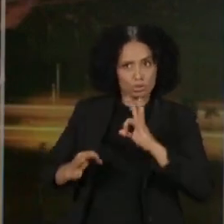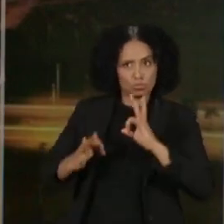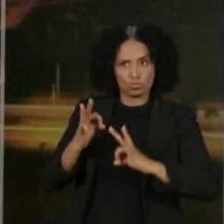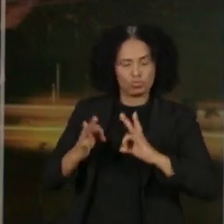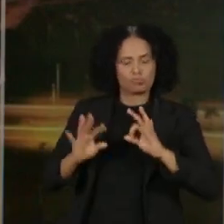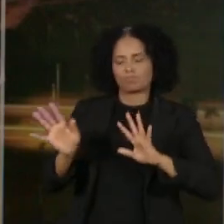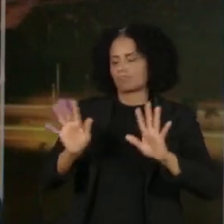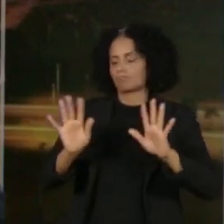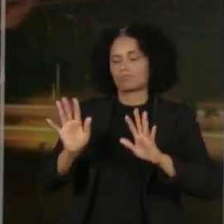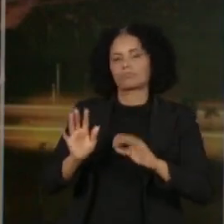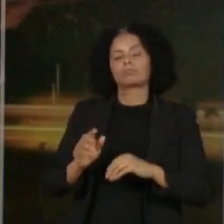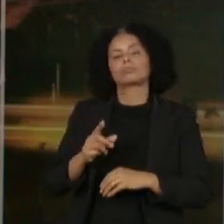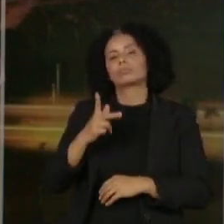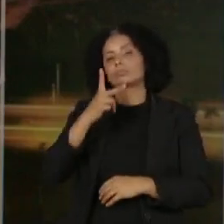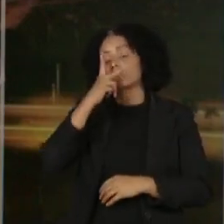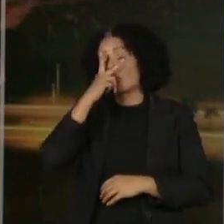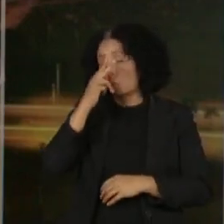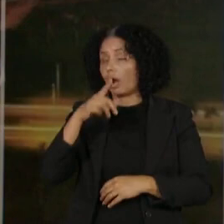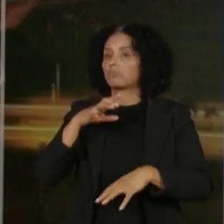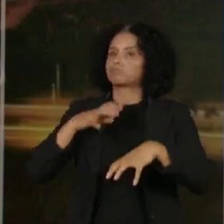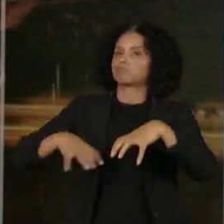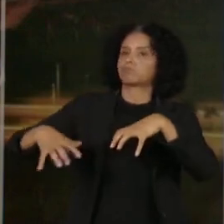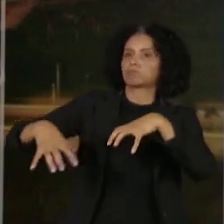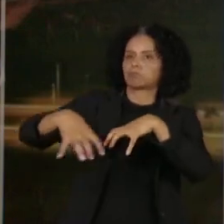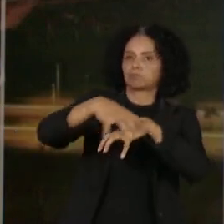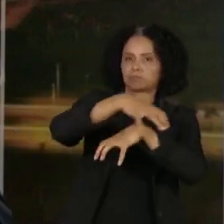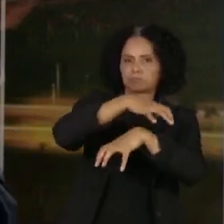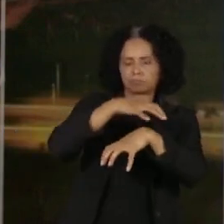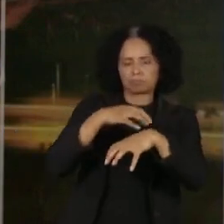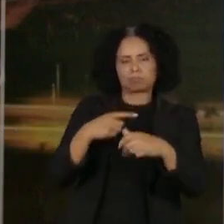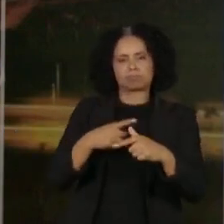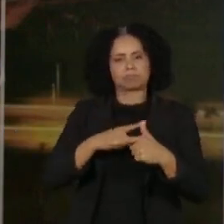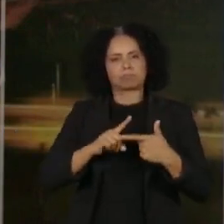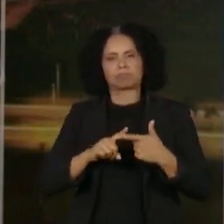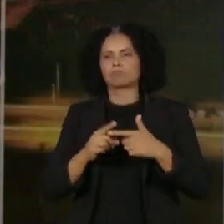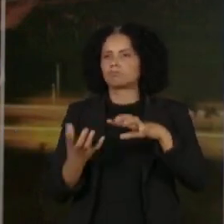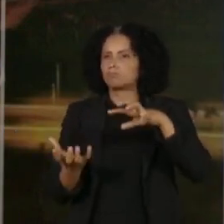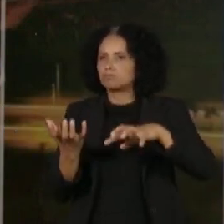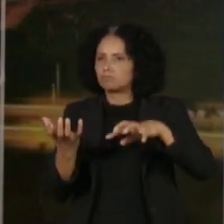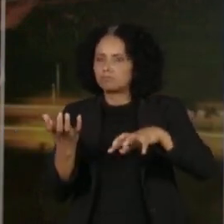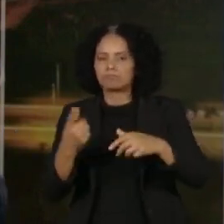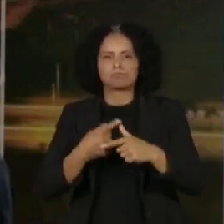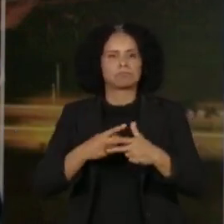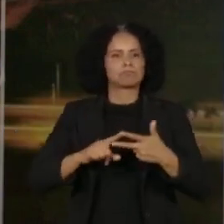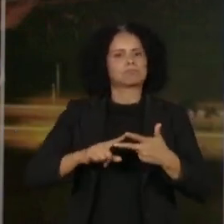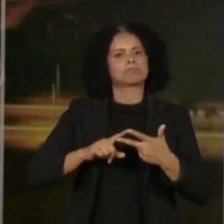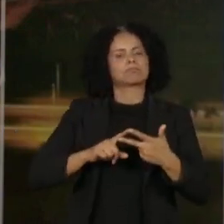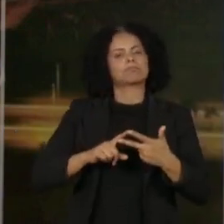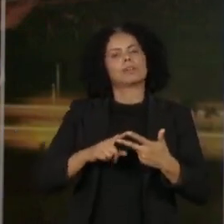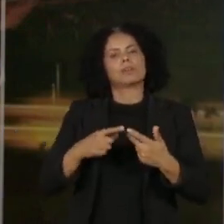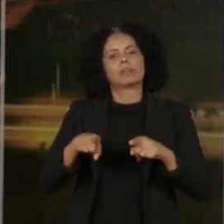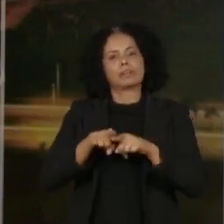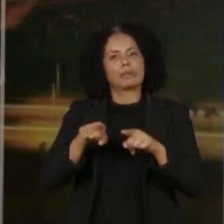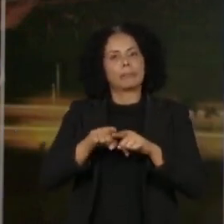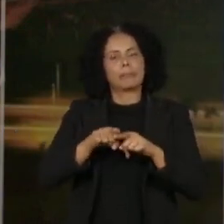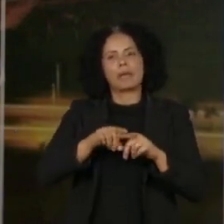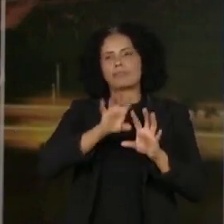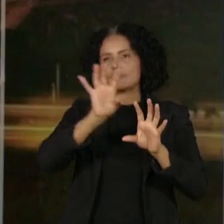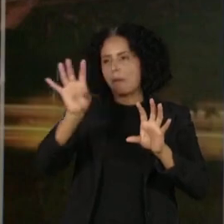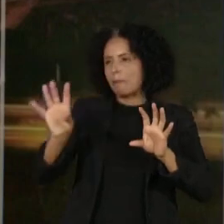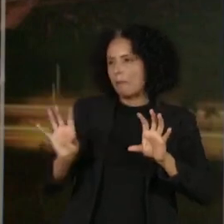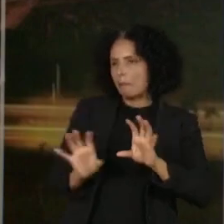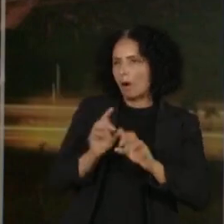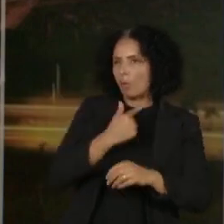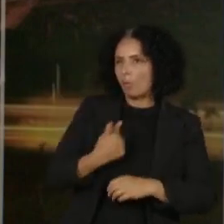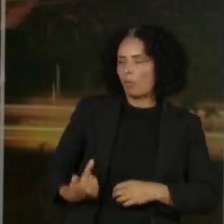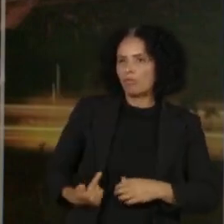eu diria do Congresso Nacional, do Judiciário Brasileiro, sentir isso também dos governadores e governadoras de qualquer partido,